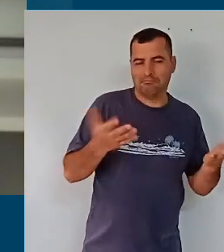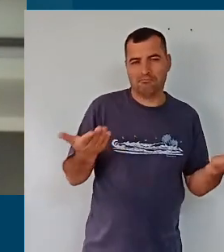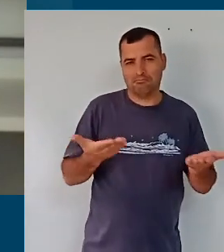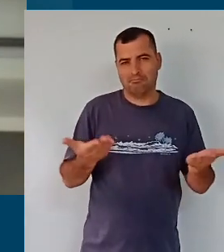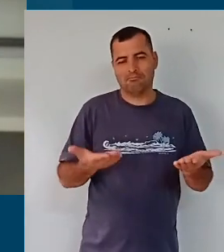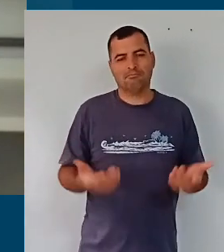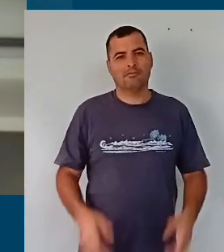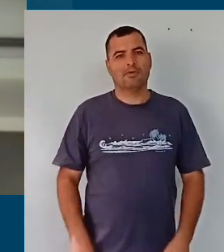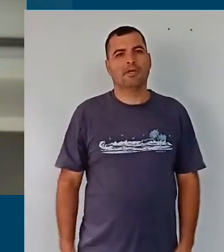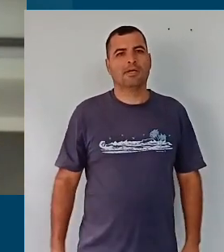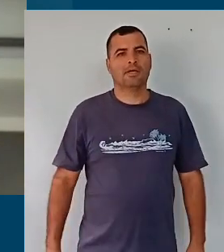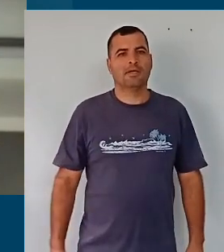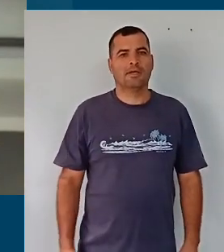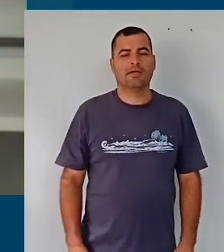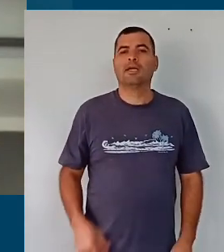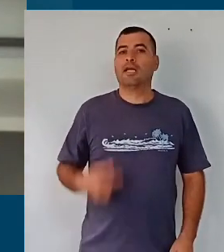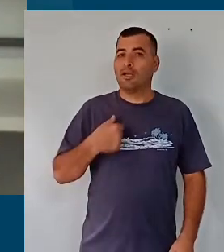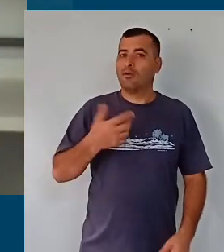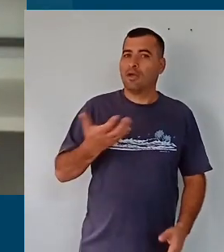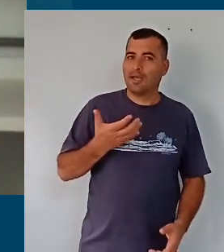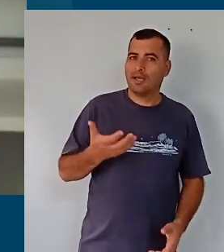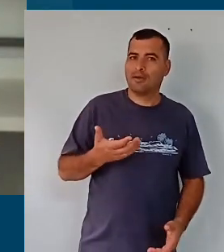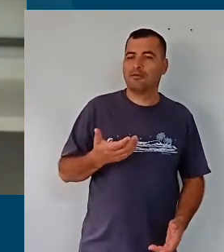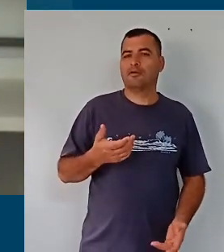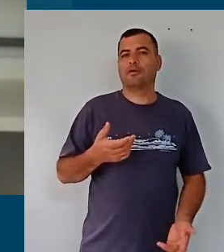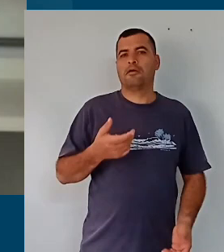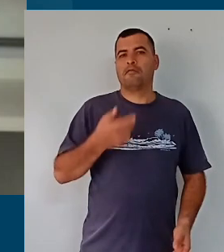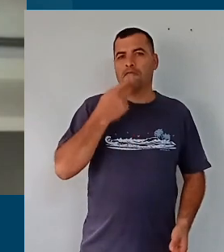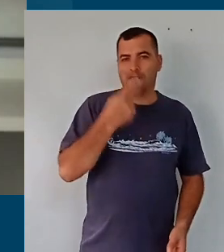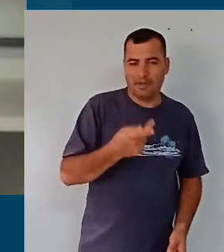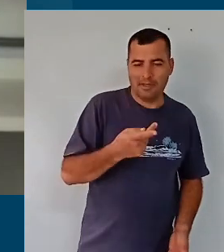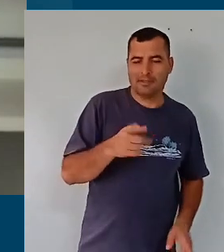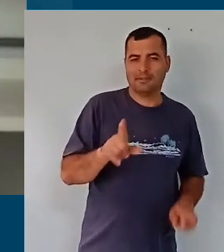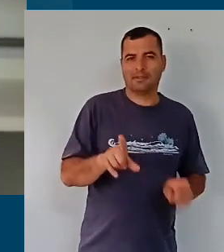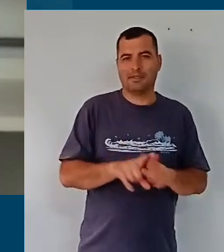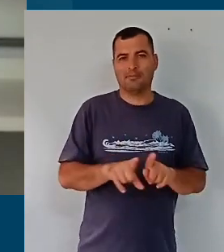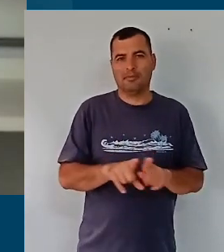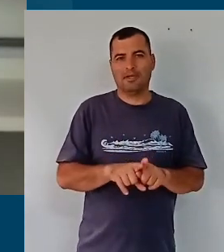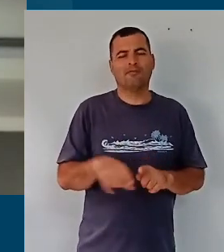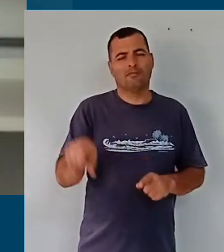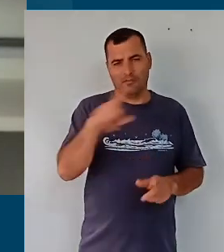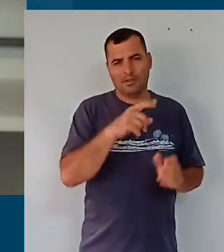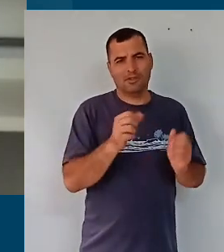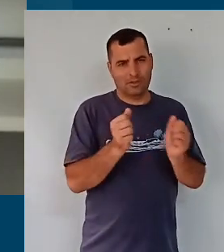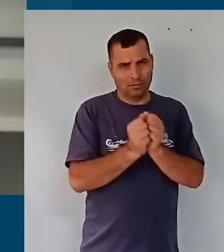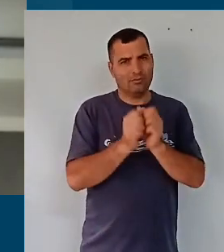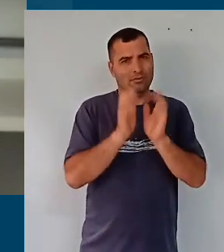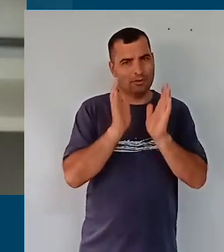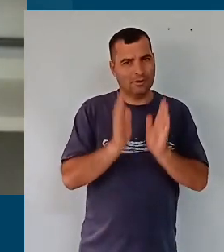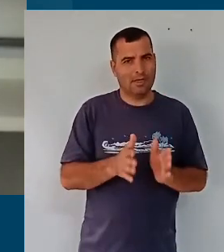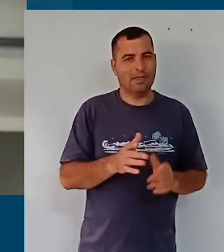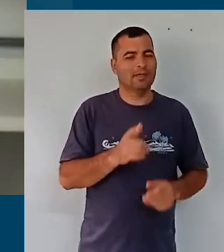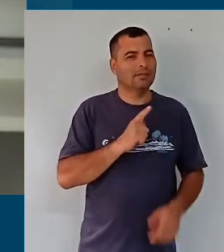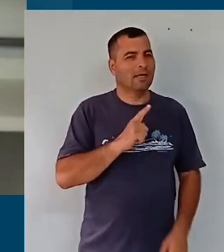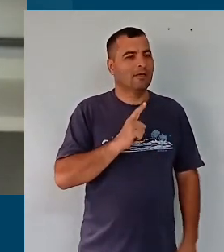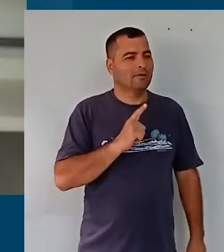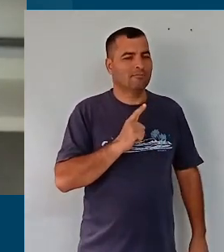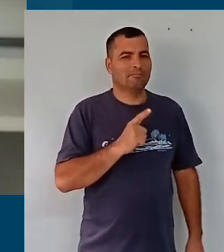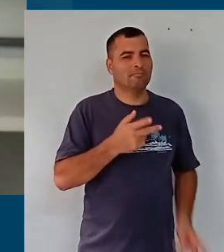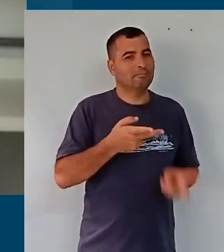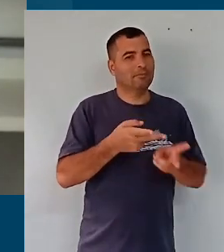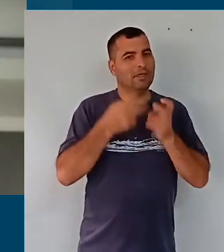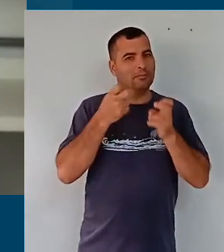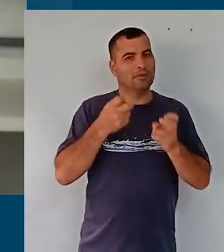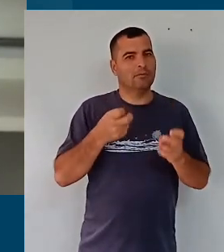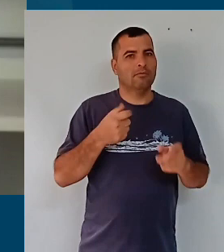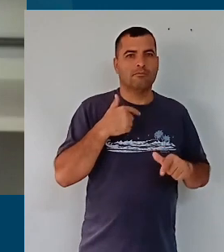Bom, eu aqui rapidamente quero também citar, vocês têm acompanhado toda a participação,